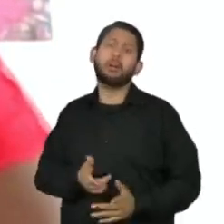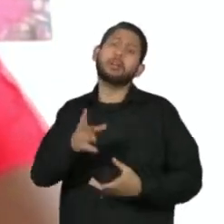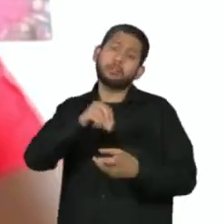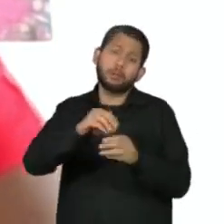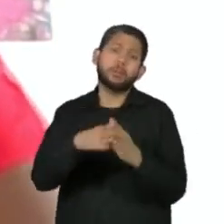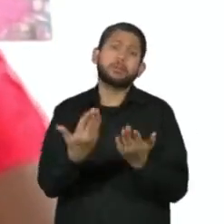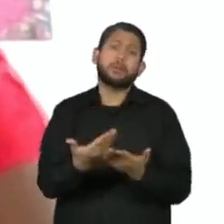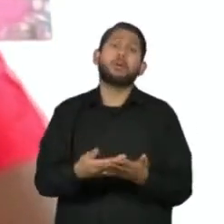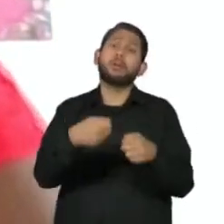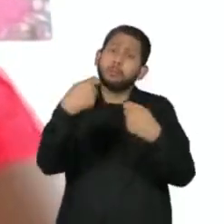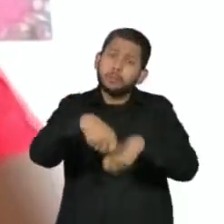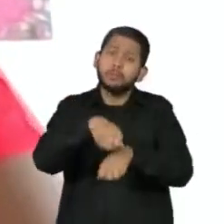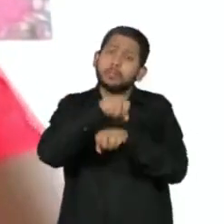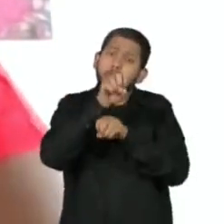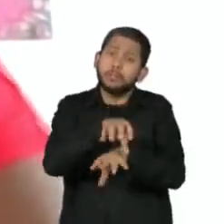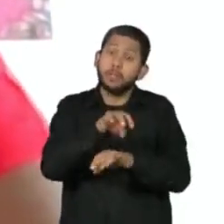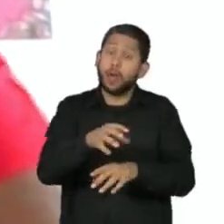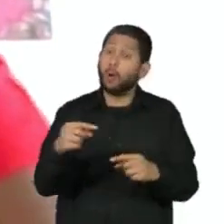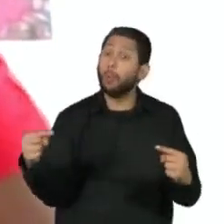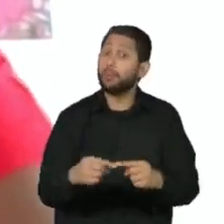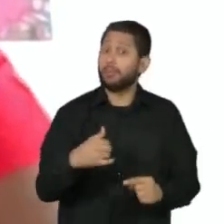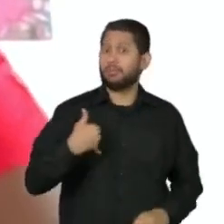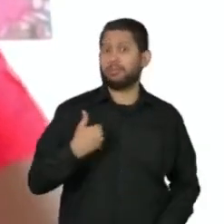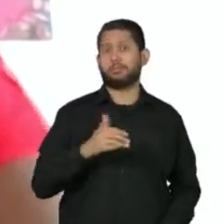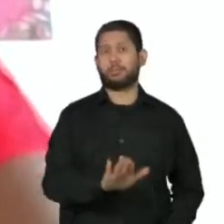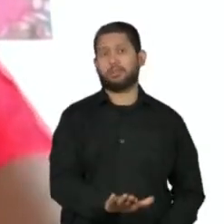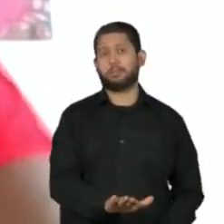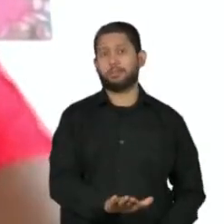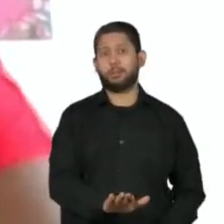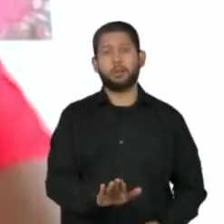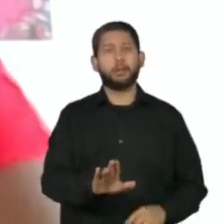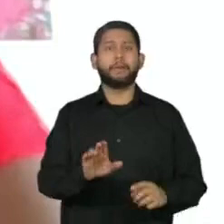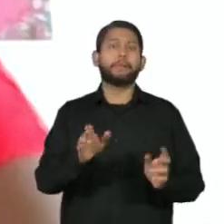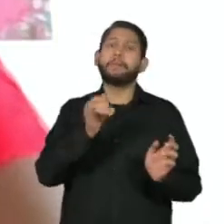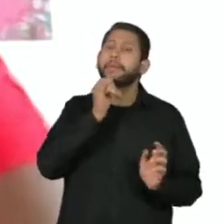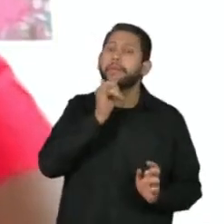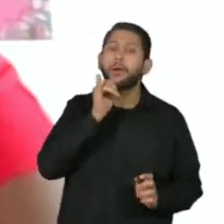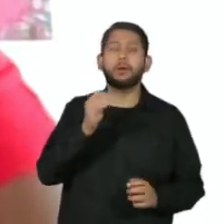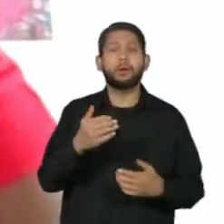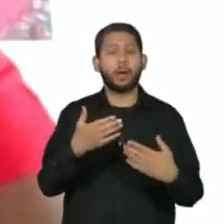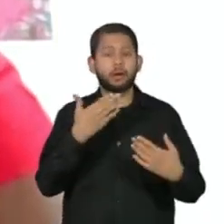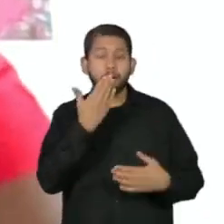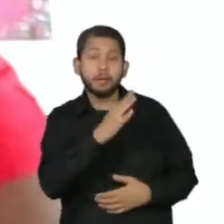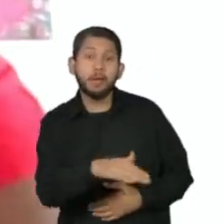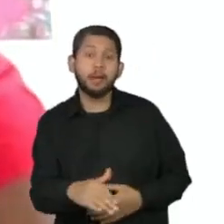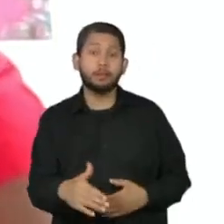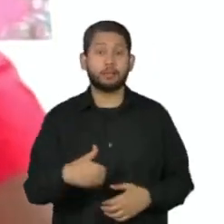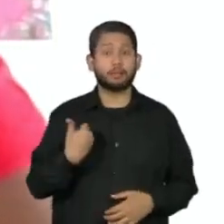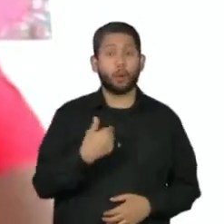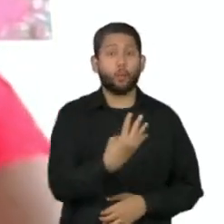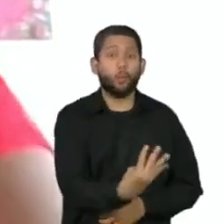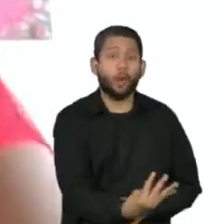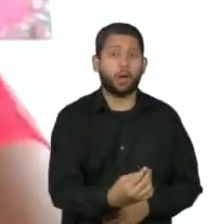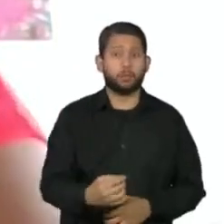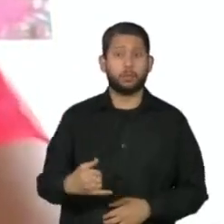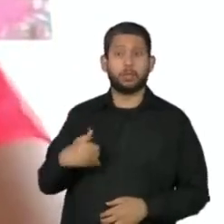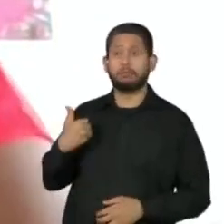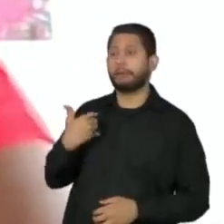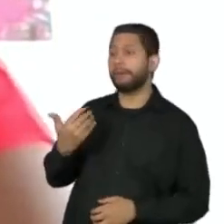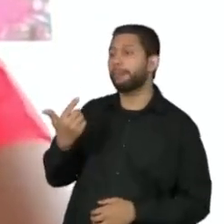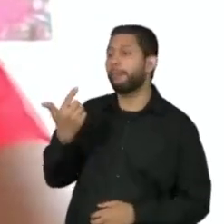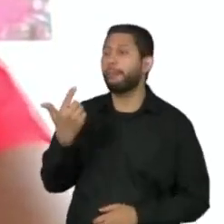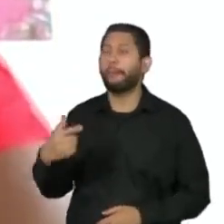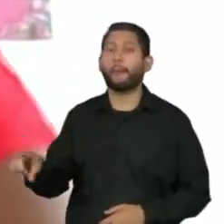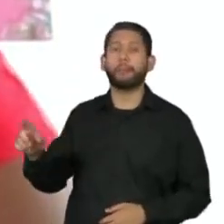sexual que ela atenda a faixa etária de cada criança. Então, o diálogo com uma criança de 4 anos vai ser diferente